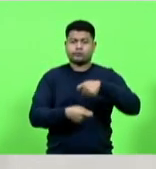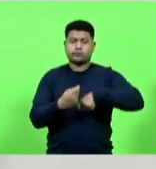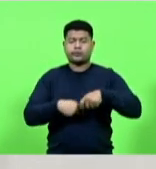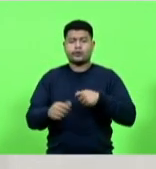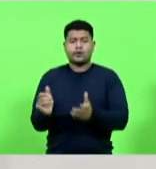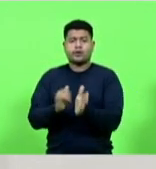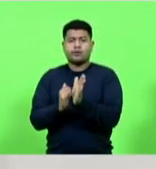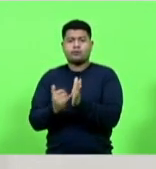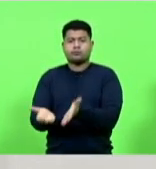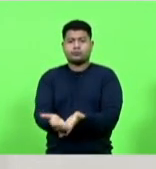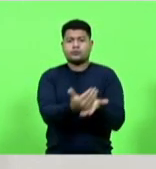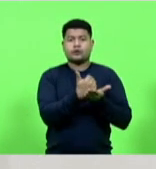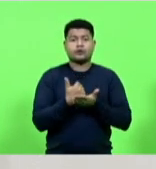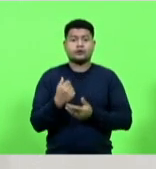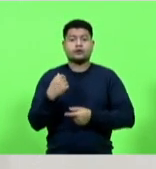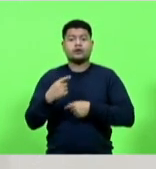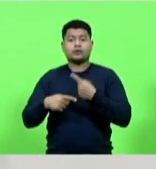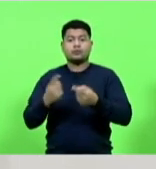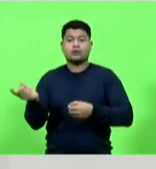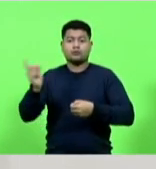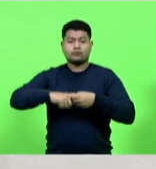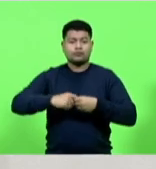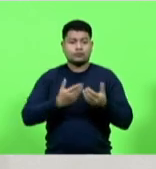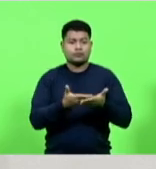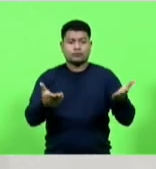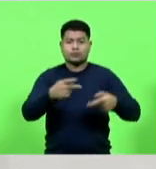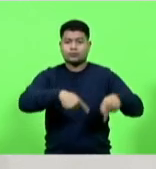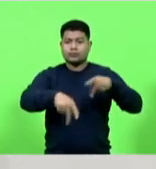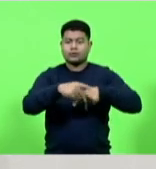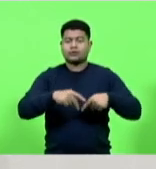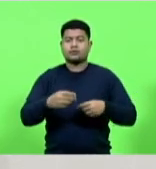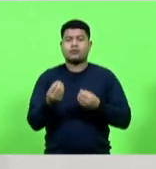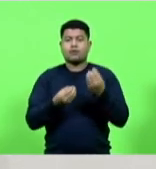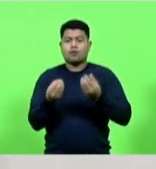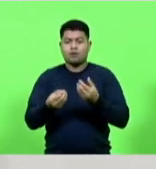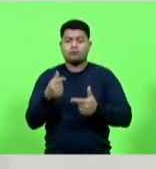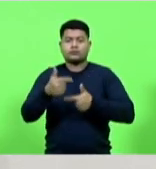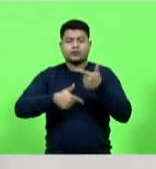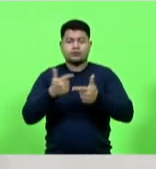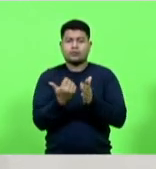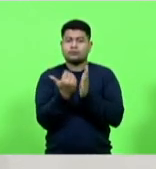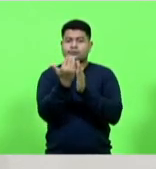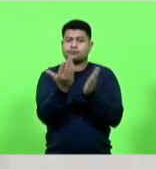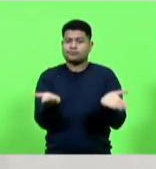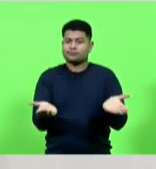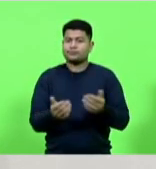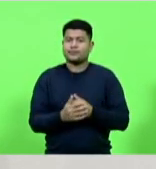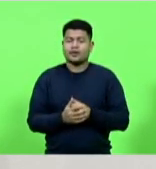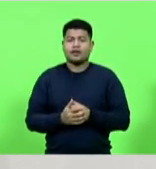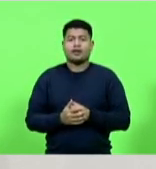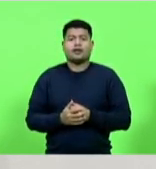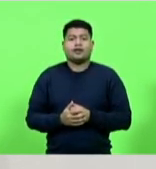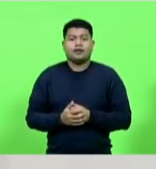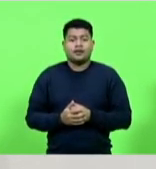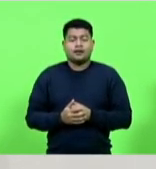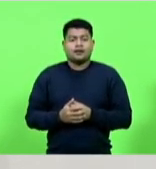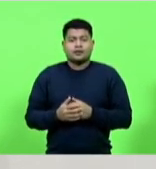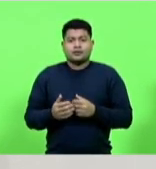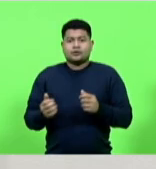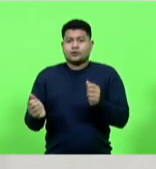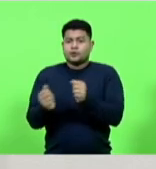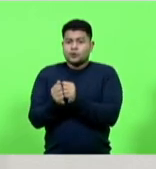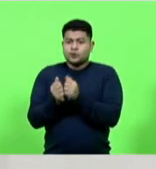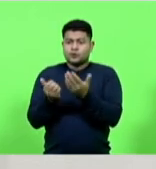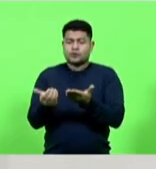e serviços para todos nós cientes do nosso compromisso social e político a Acaerte e seus associados renovam aqui